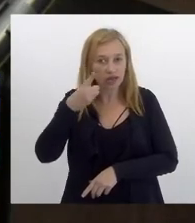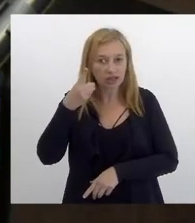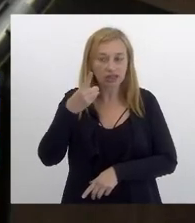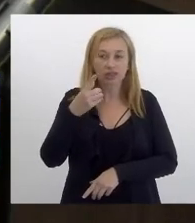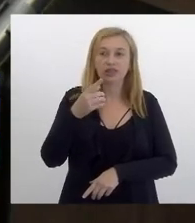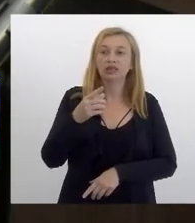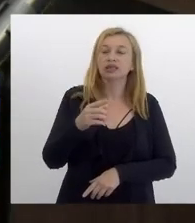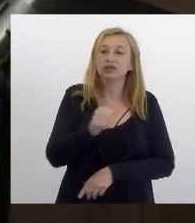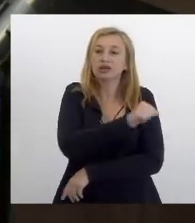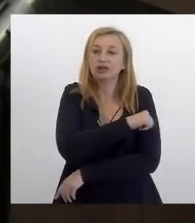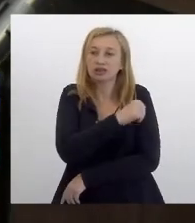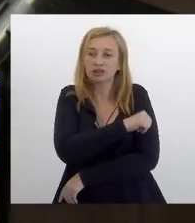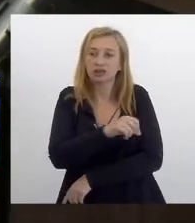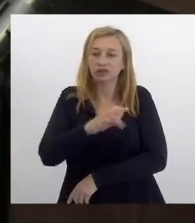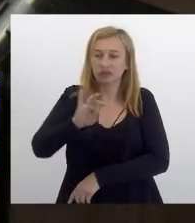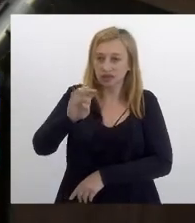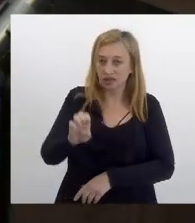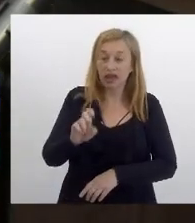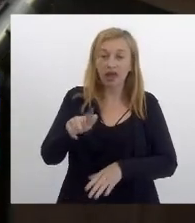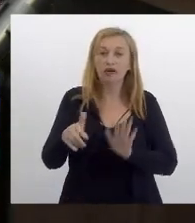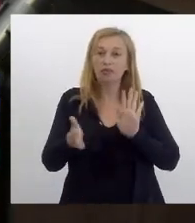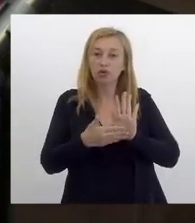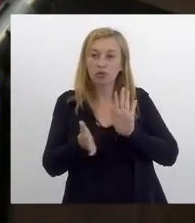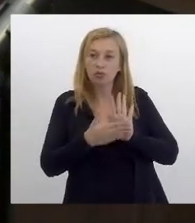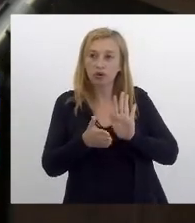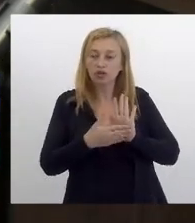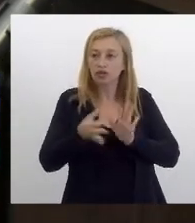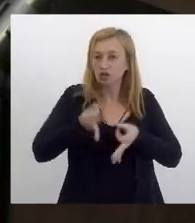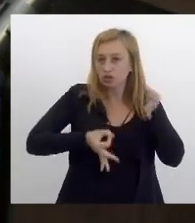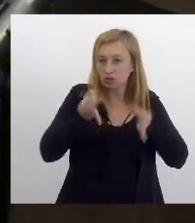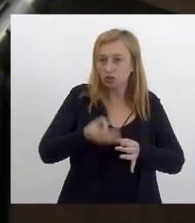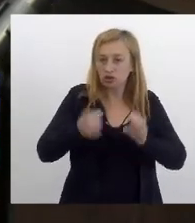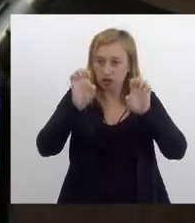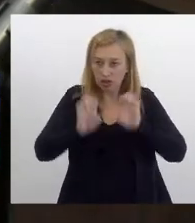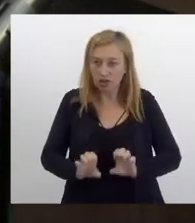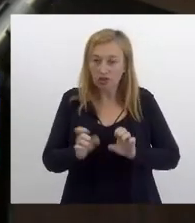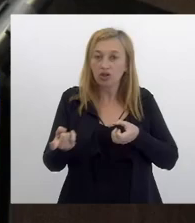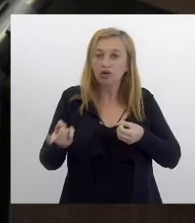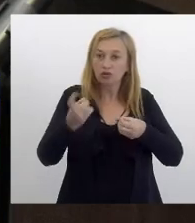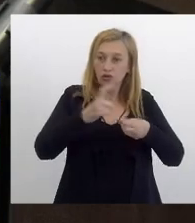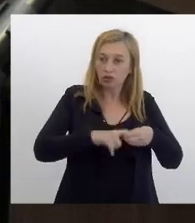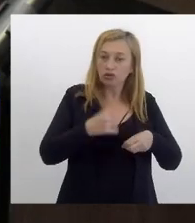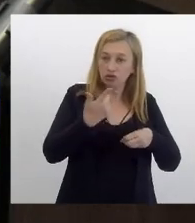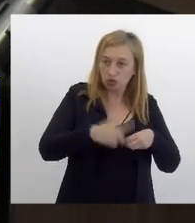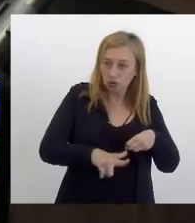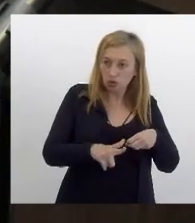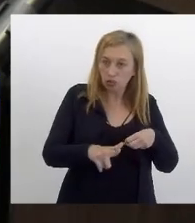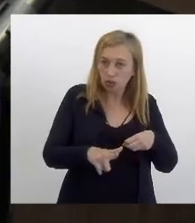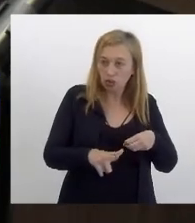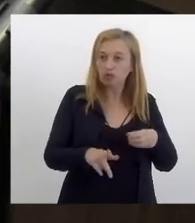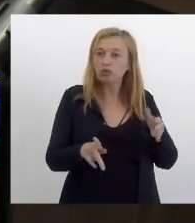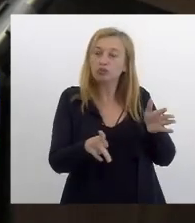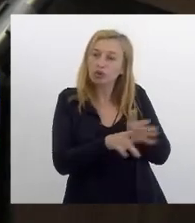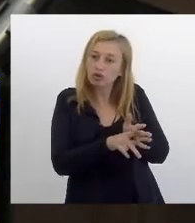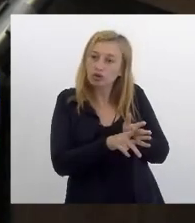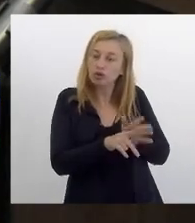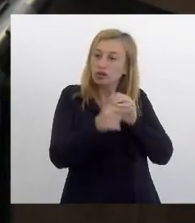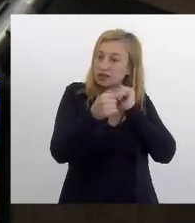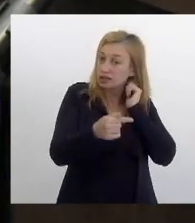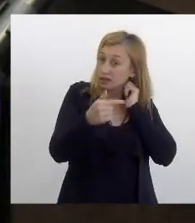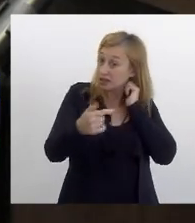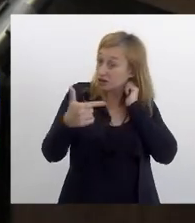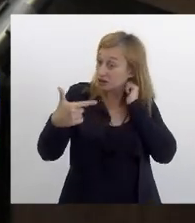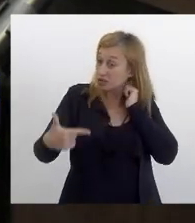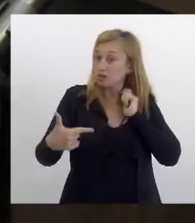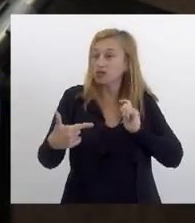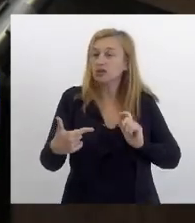seria a proposta mais justa, mais ética, que seria a republicação do projeto 772,